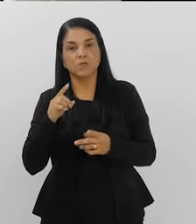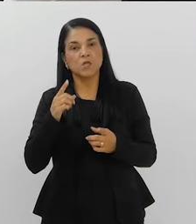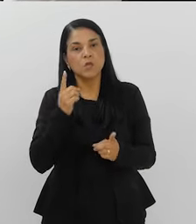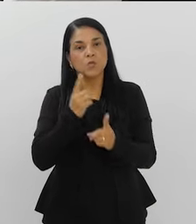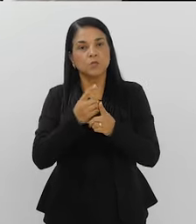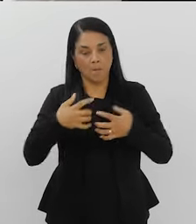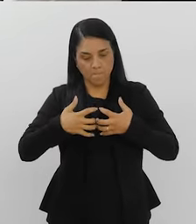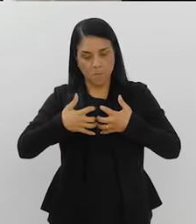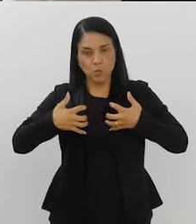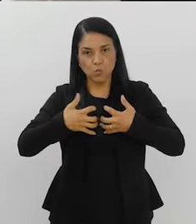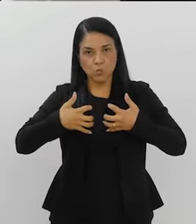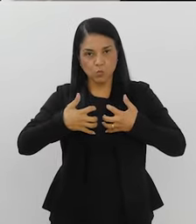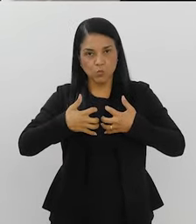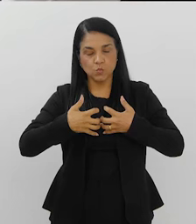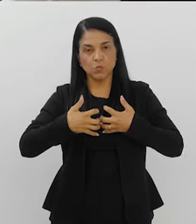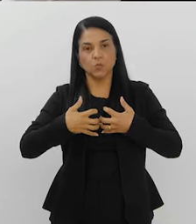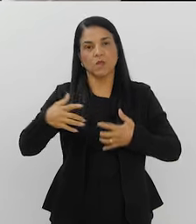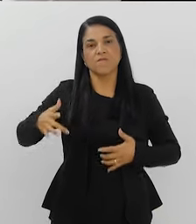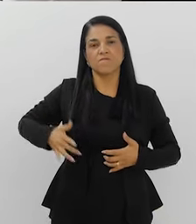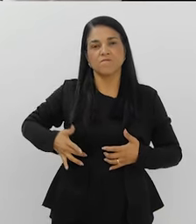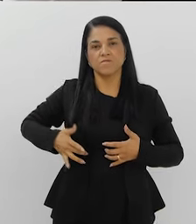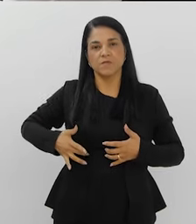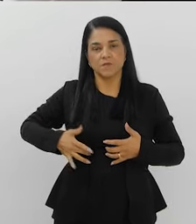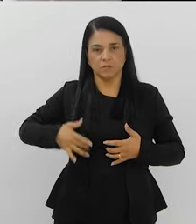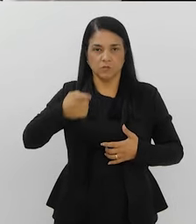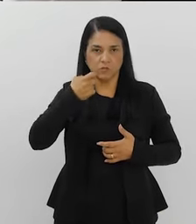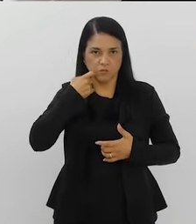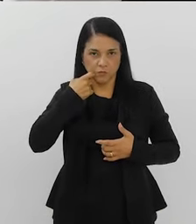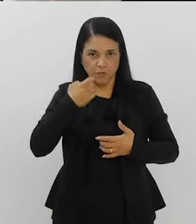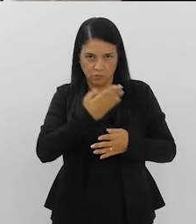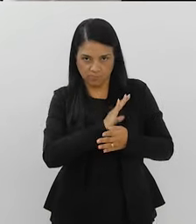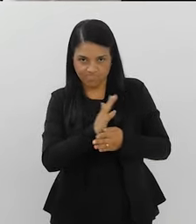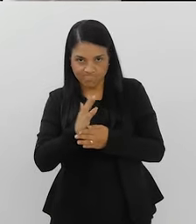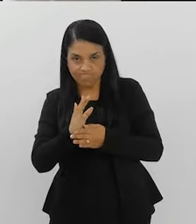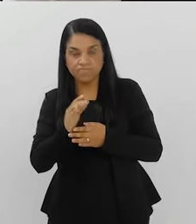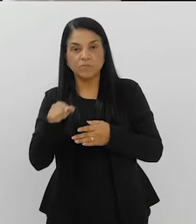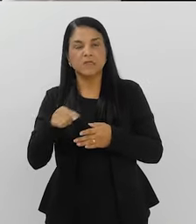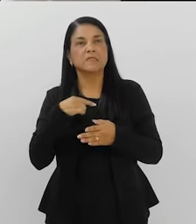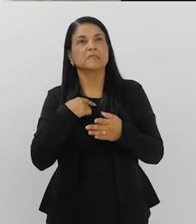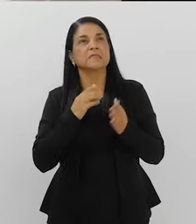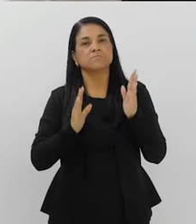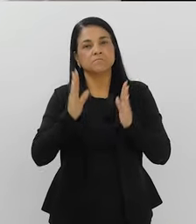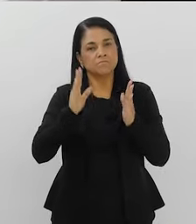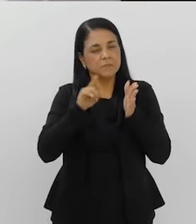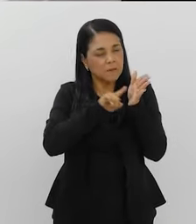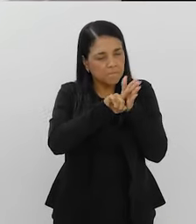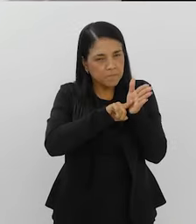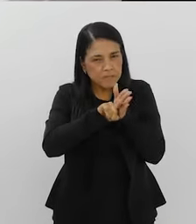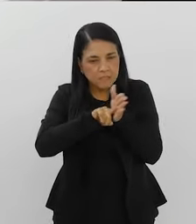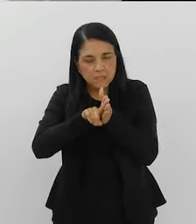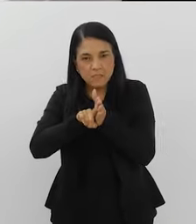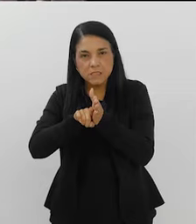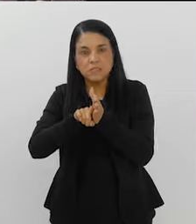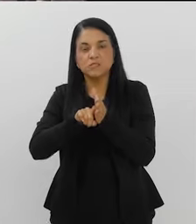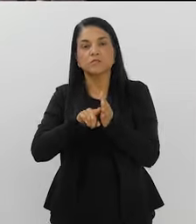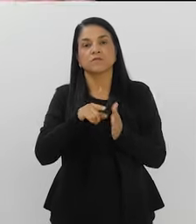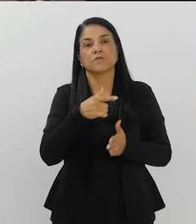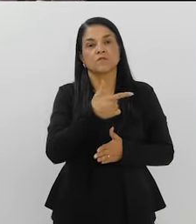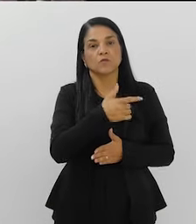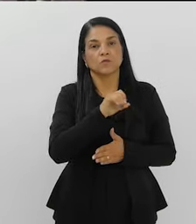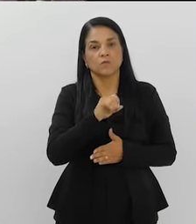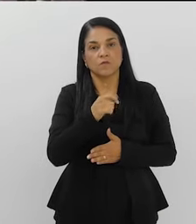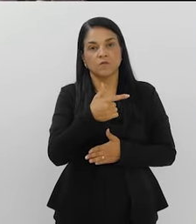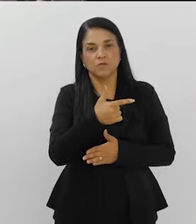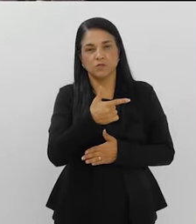antigas, não foram feitas pelo laboratório de vocês? Não, não. A pesquisa é de 2023, 2022, nos mexilhões. Foi um